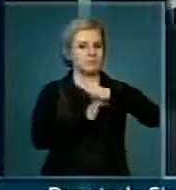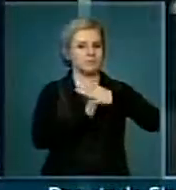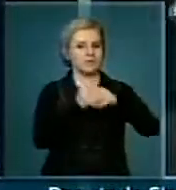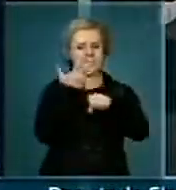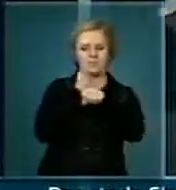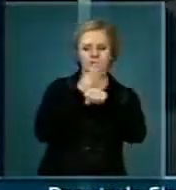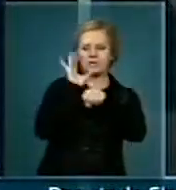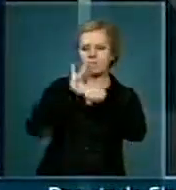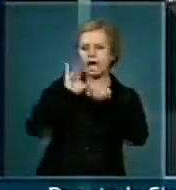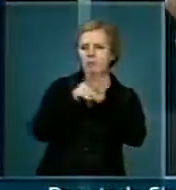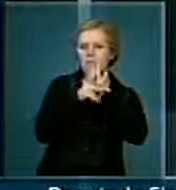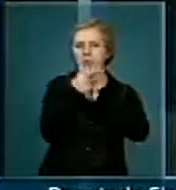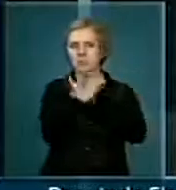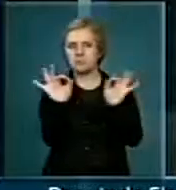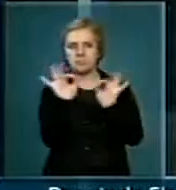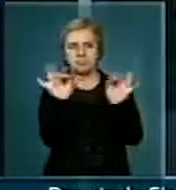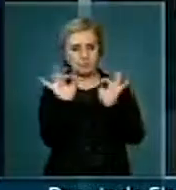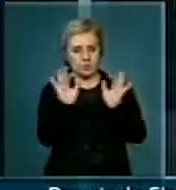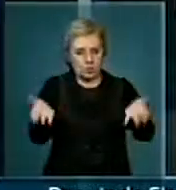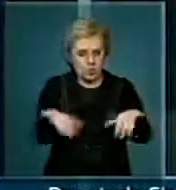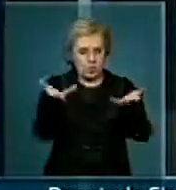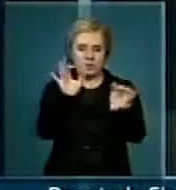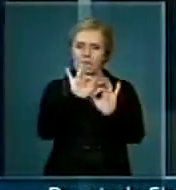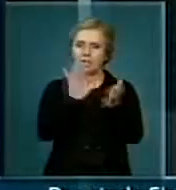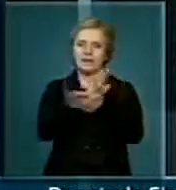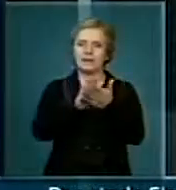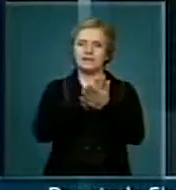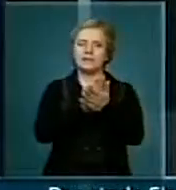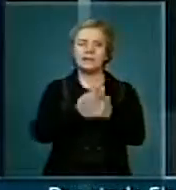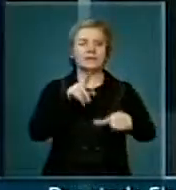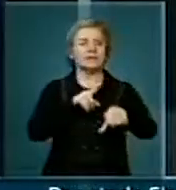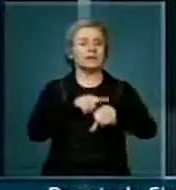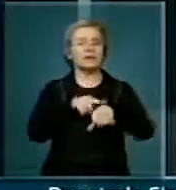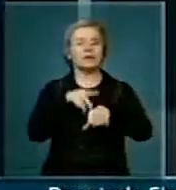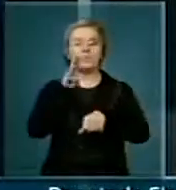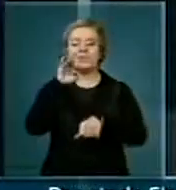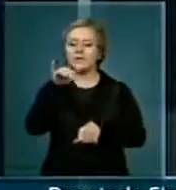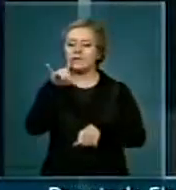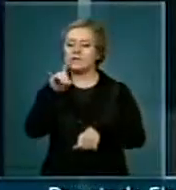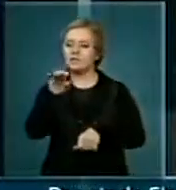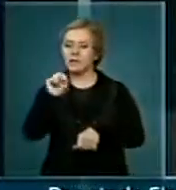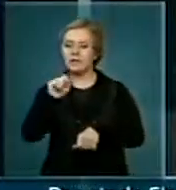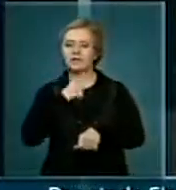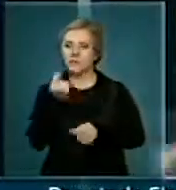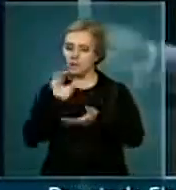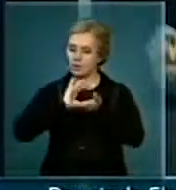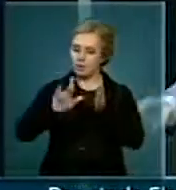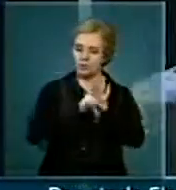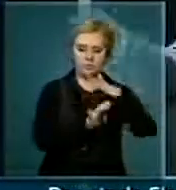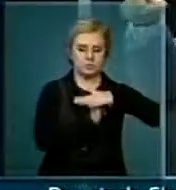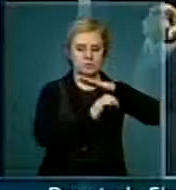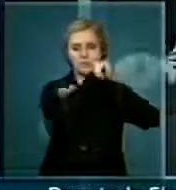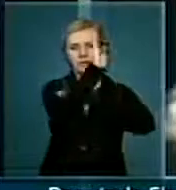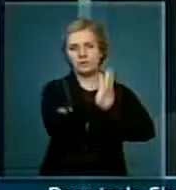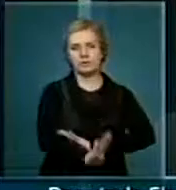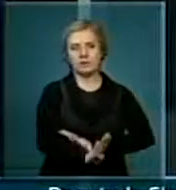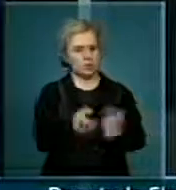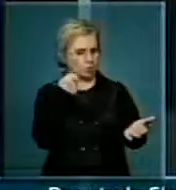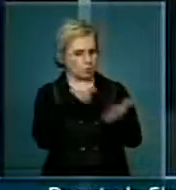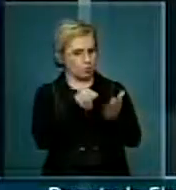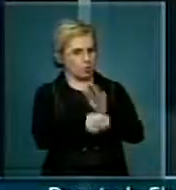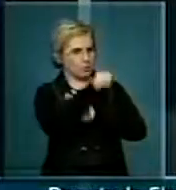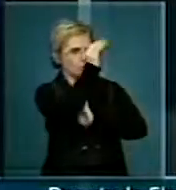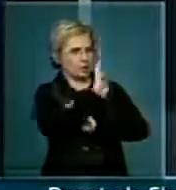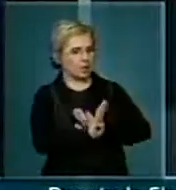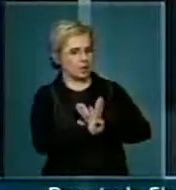e sem exigirmos, essa é a diferença, quando o BNS dá dinheiro, recursos para as empresas nacionais, não cobram das empresas